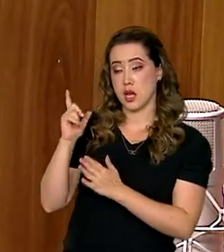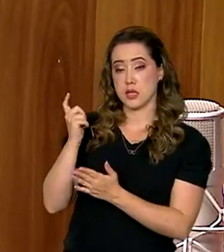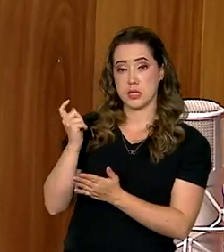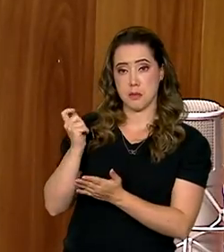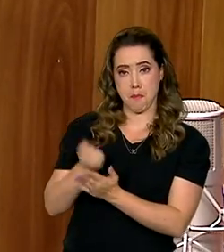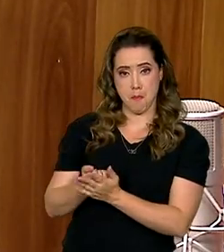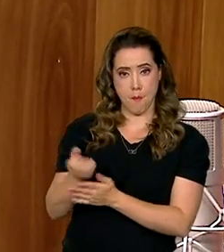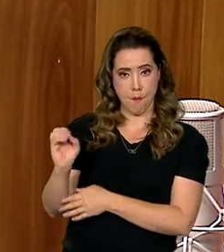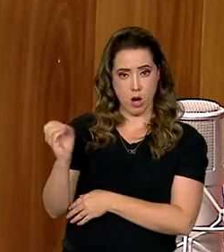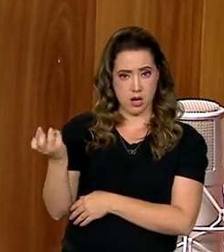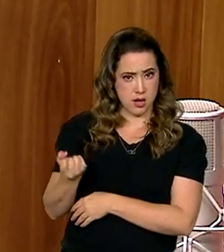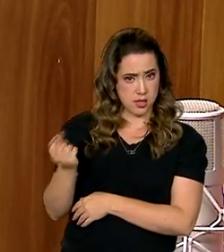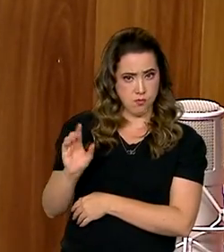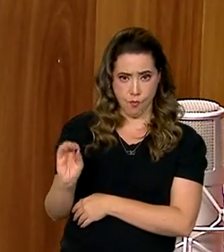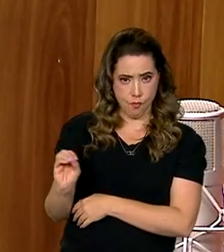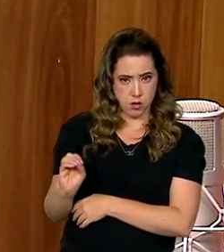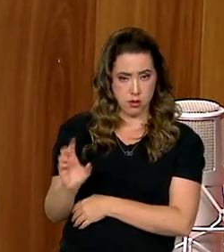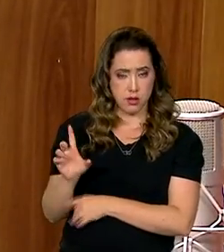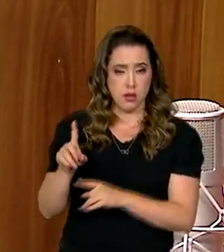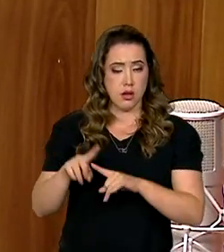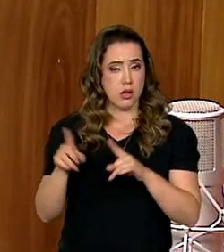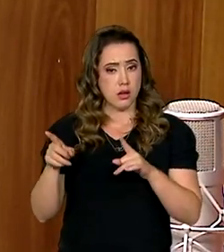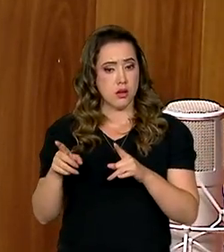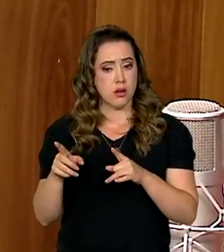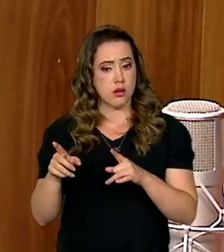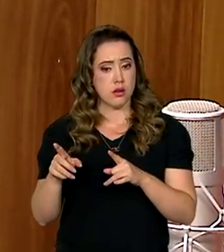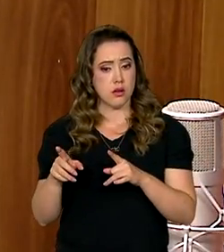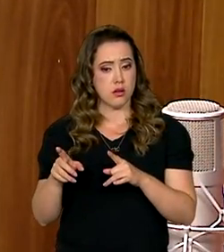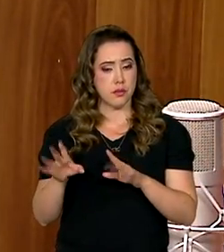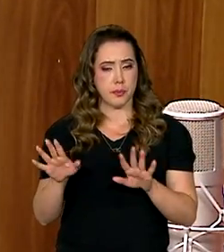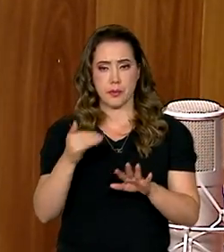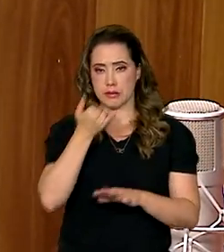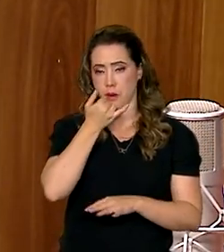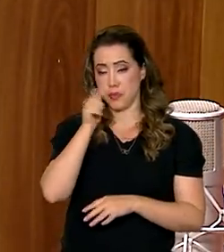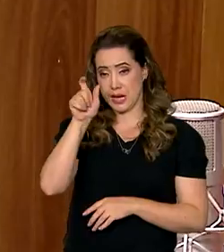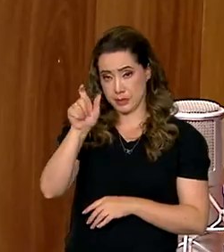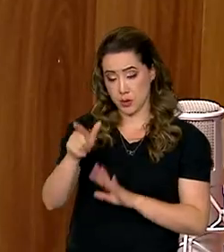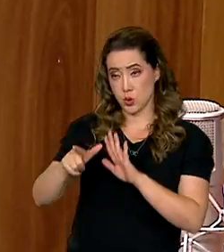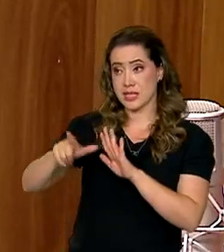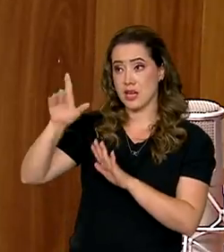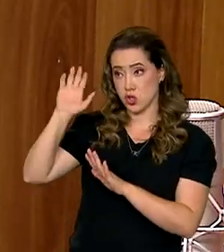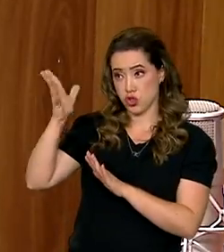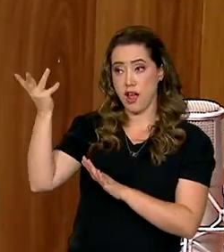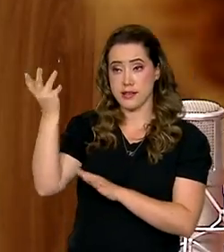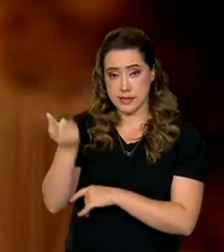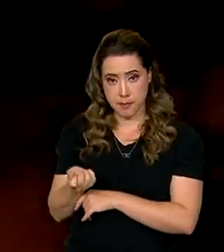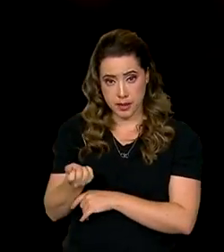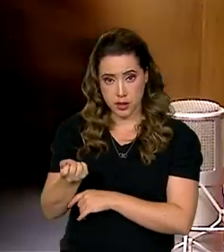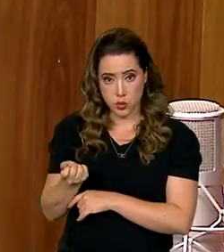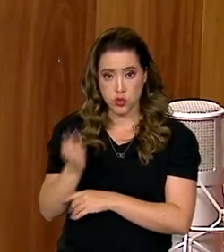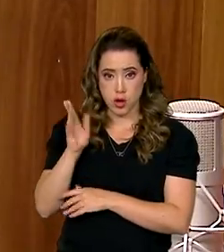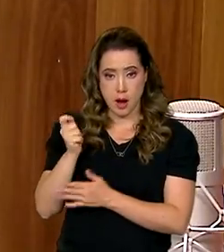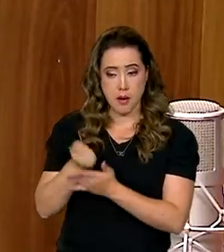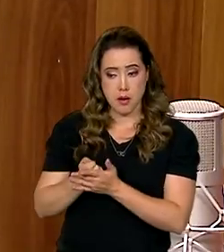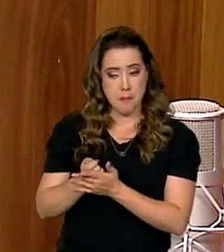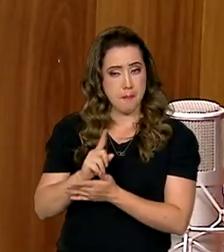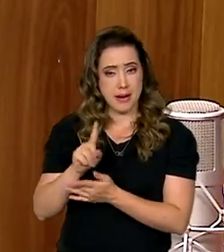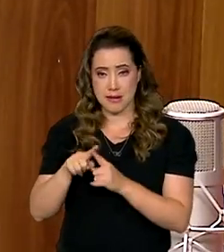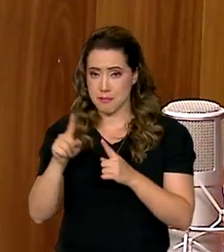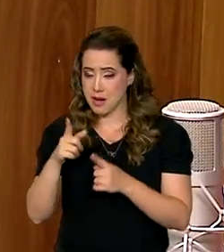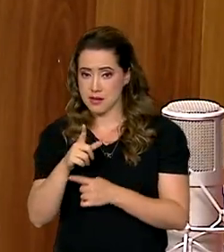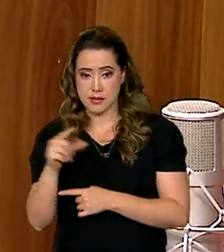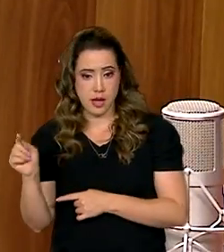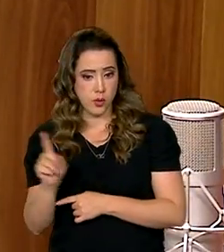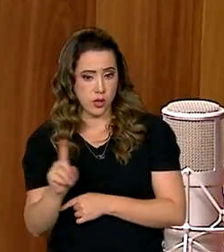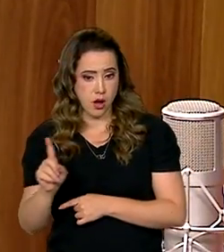demarcação, né? Que foram indenizadas naquele período e não saíram ou voltaram, não serão mais indenizadas.